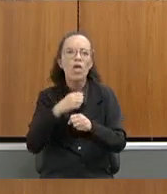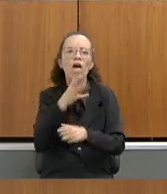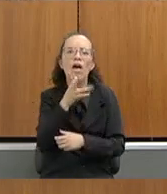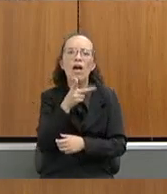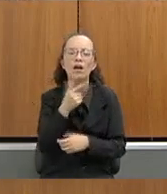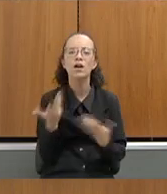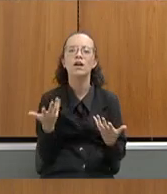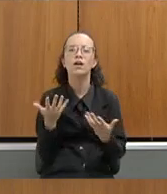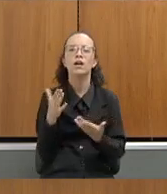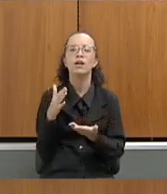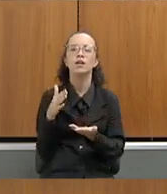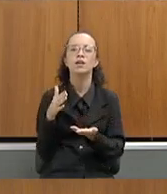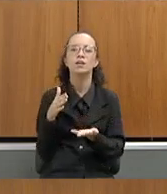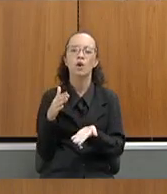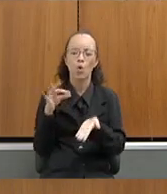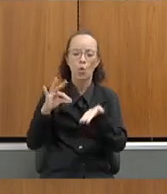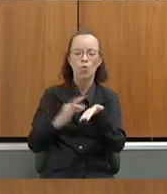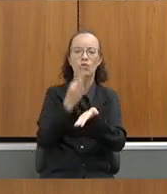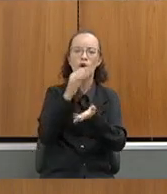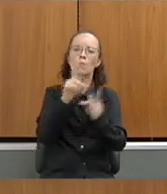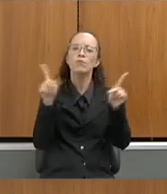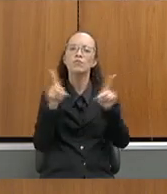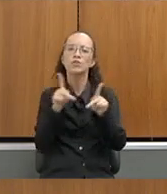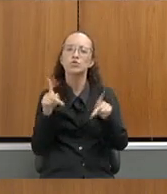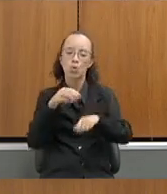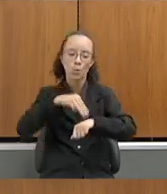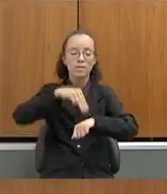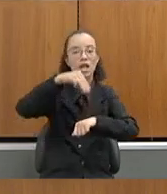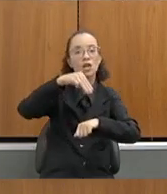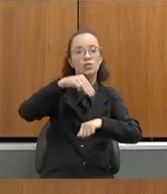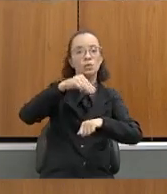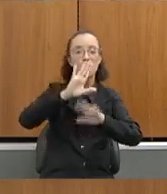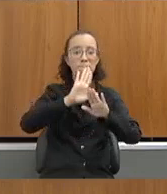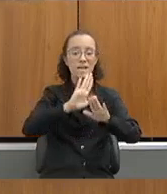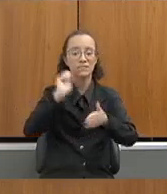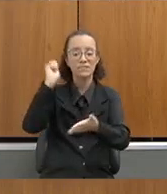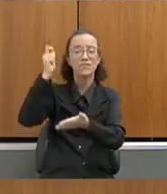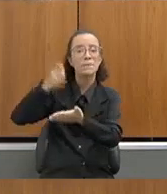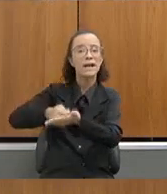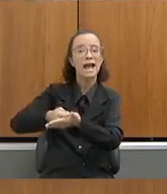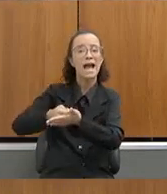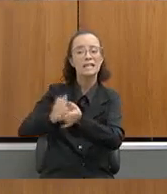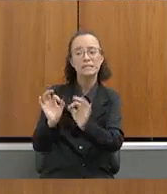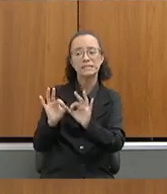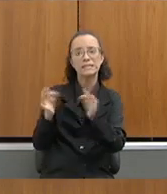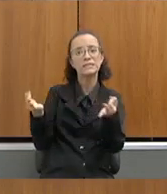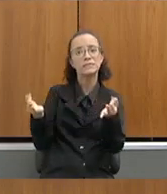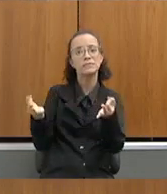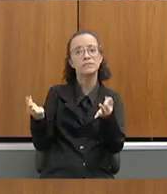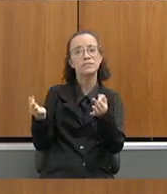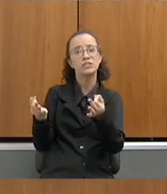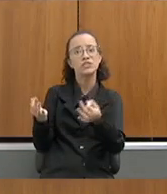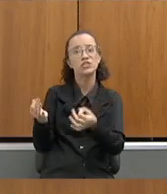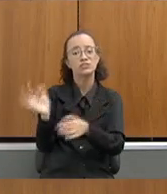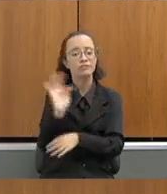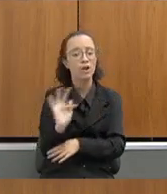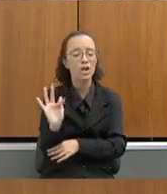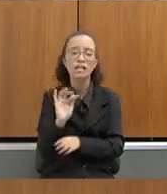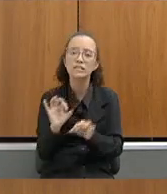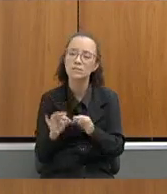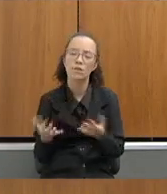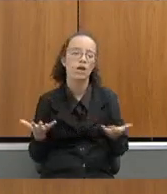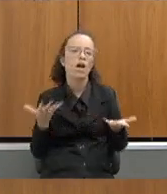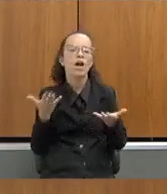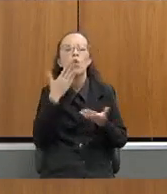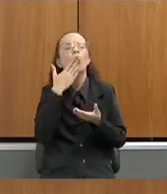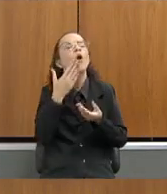um profissional, um professor com mestrado, que você vai pagar vencimento básico de graduação para ele, qual é o